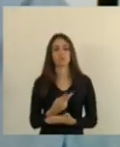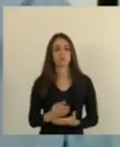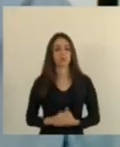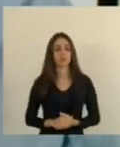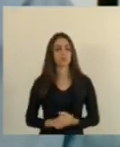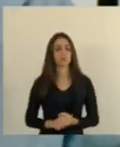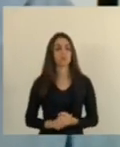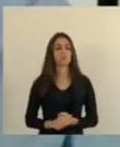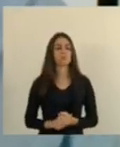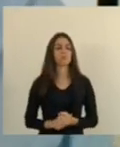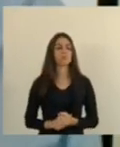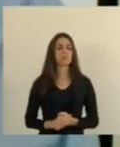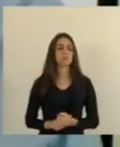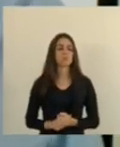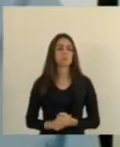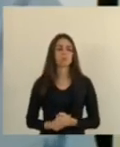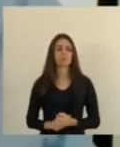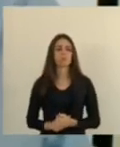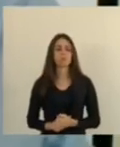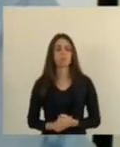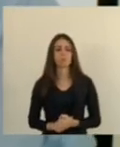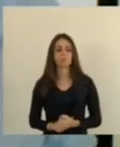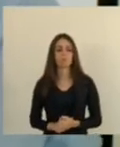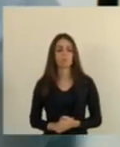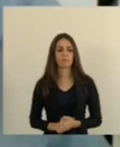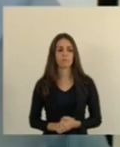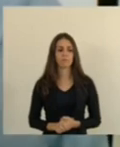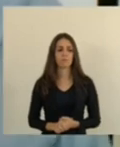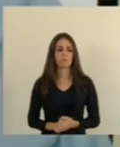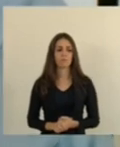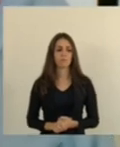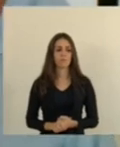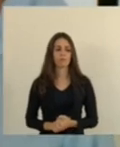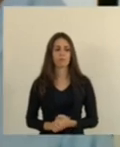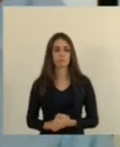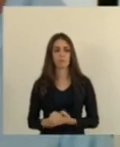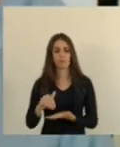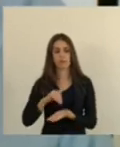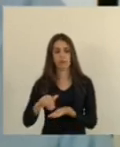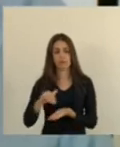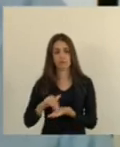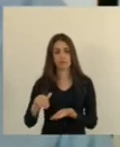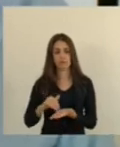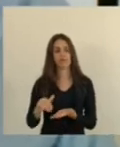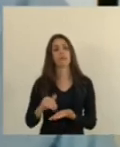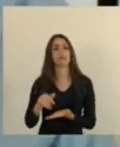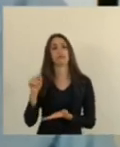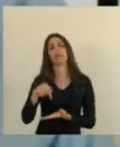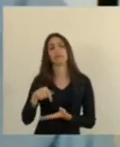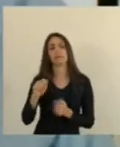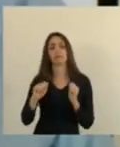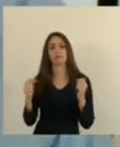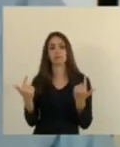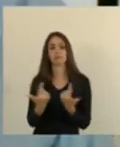então até para a secretaria da casa anotar